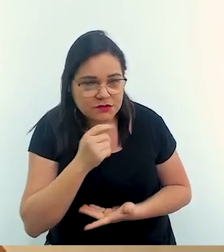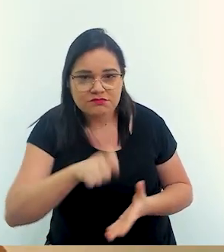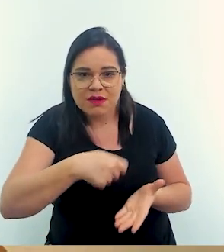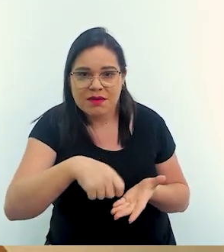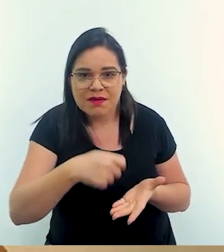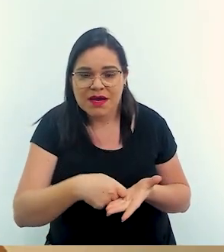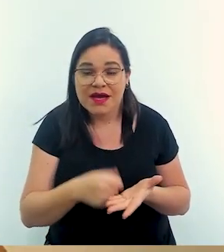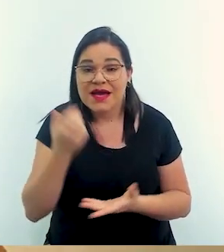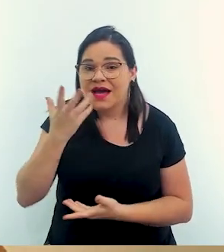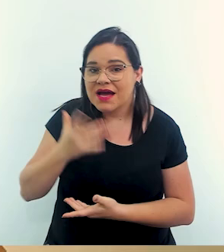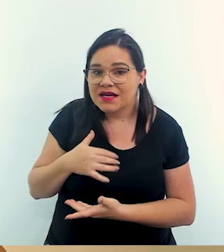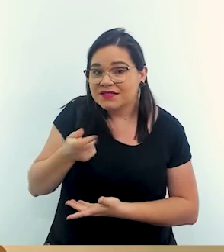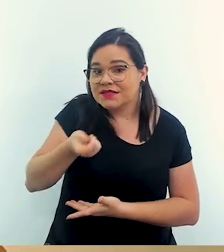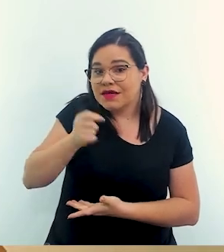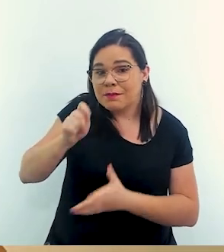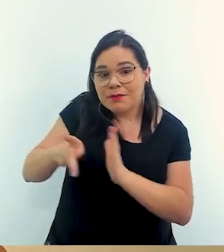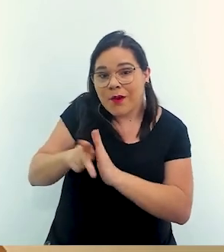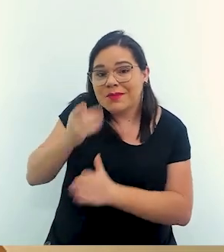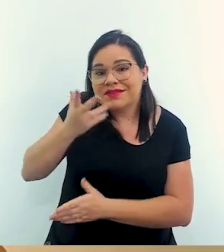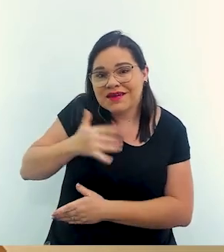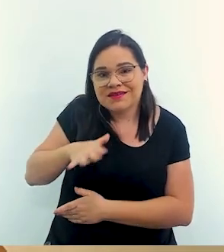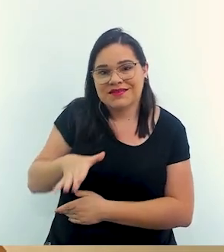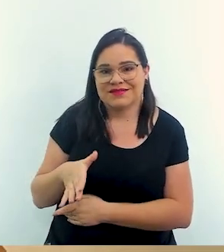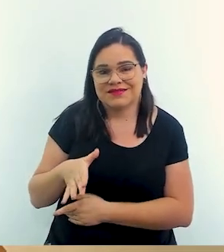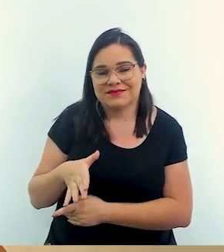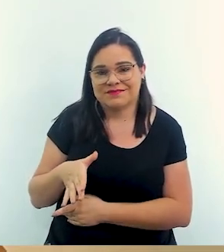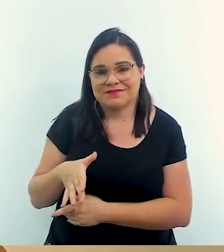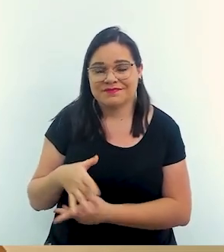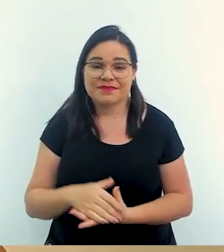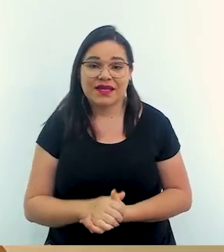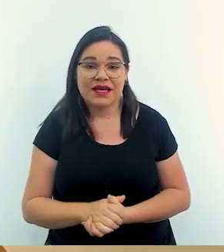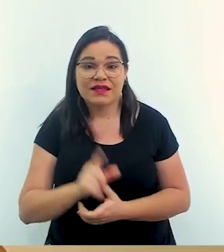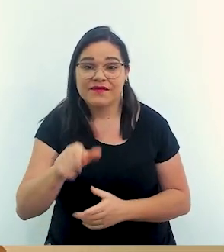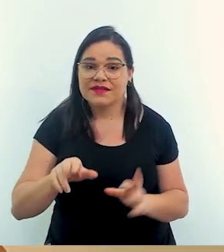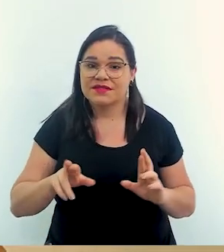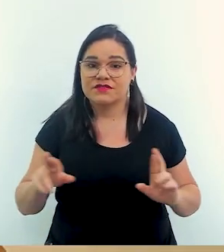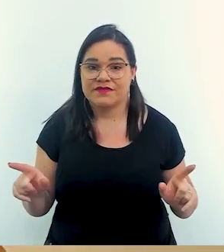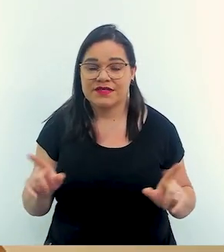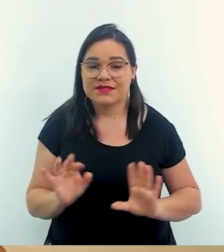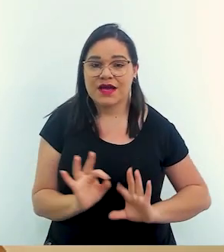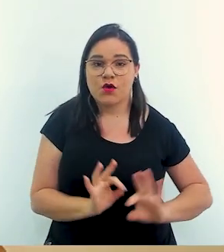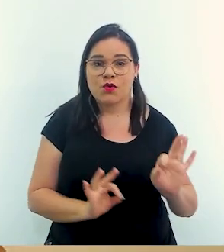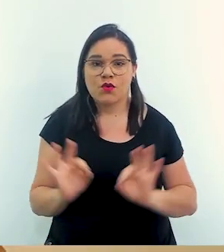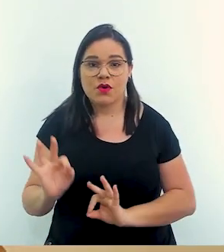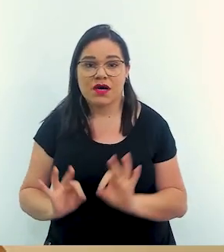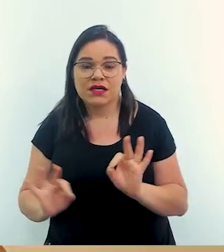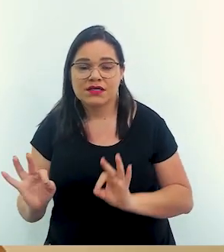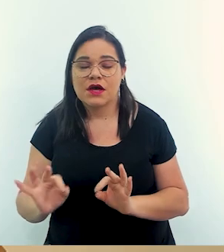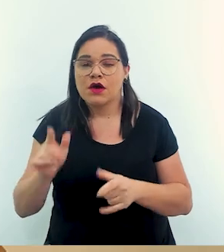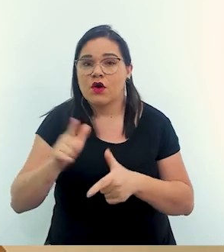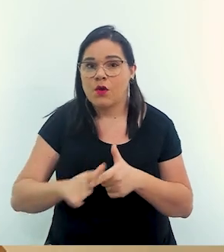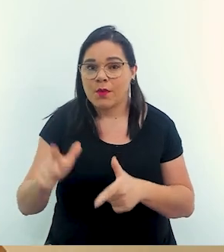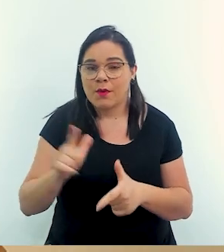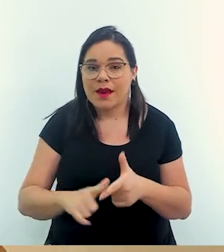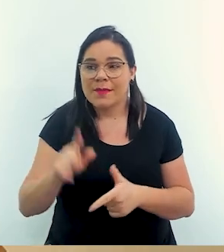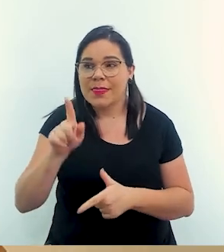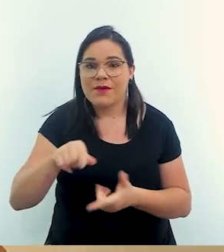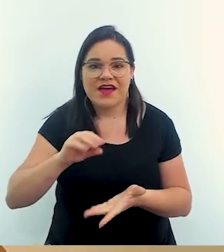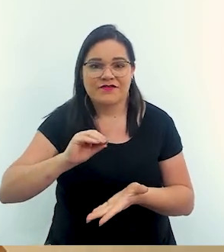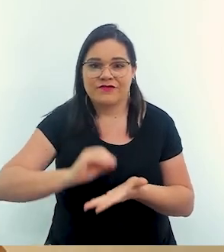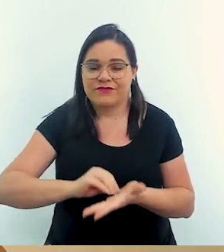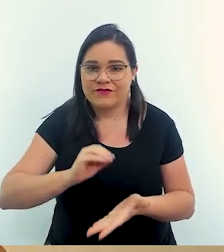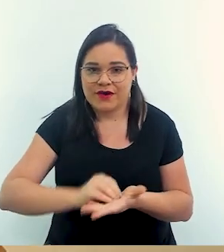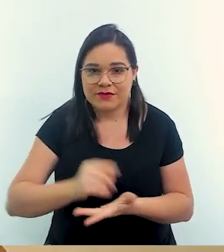menos vai comer menos a criança vai comer a comida da criança então essa é a diferença é a organização o problema